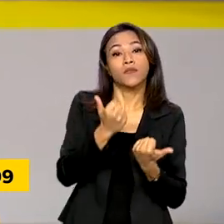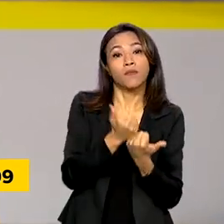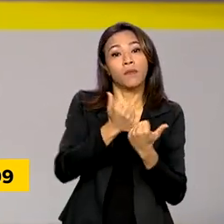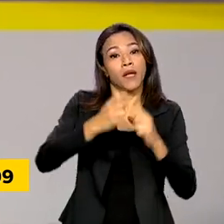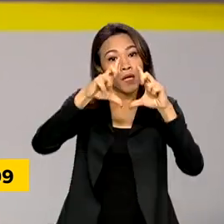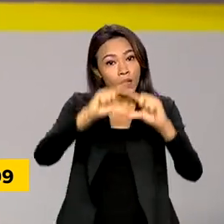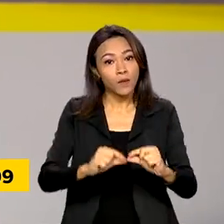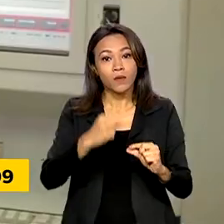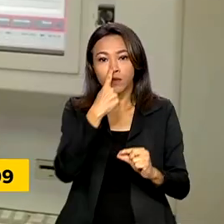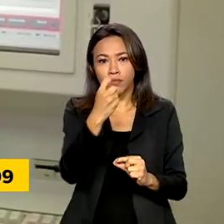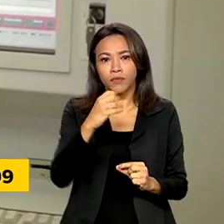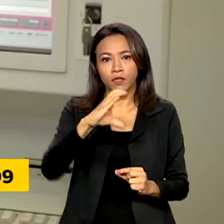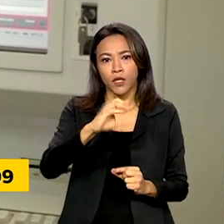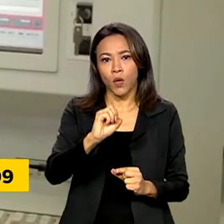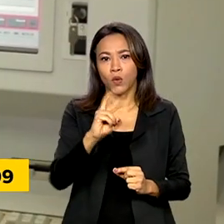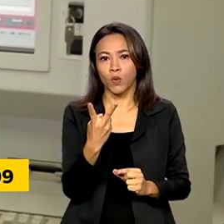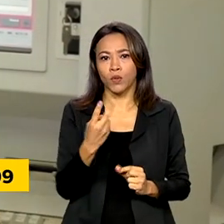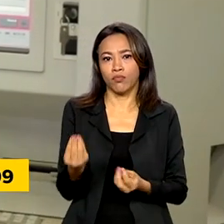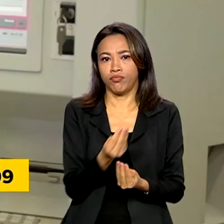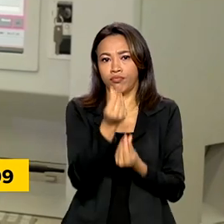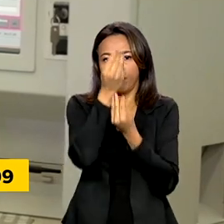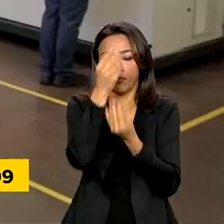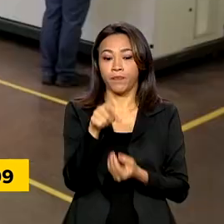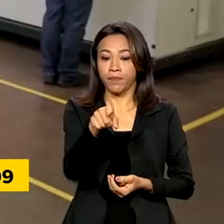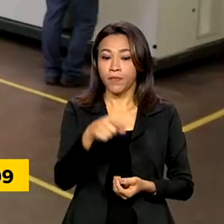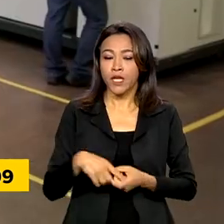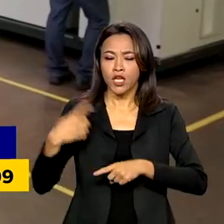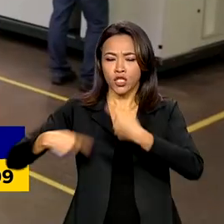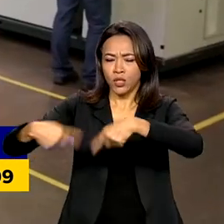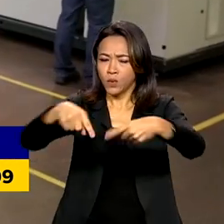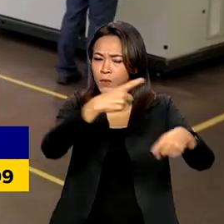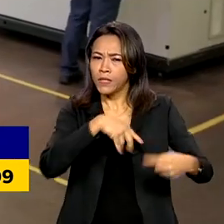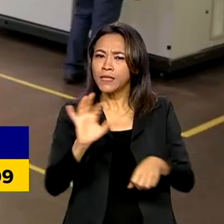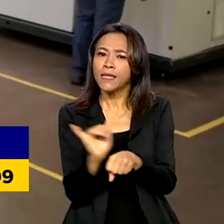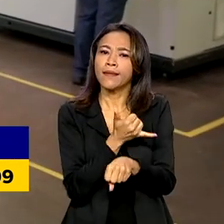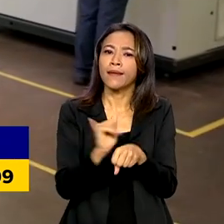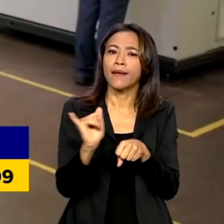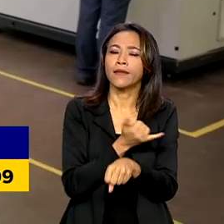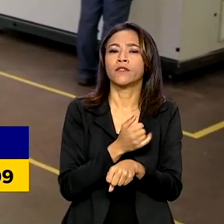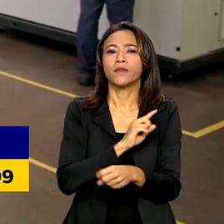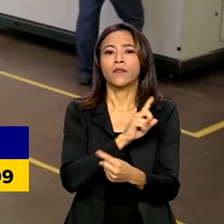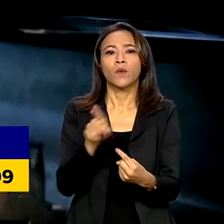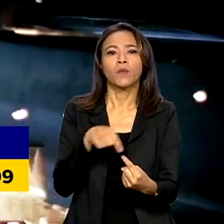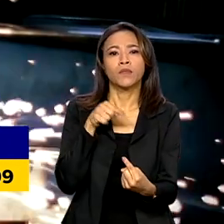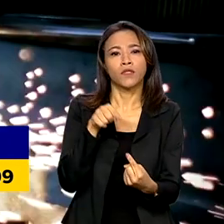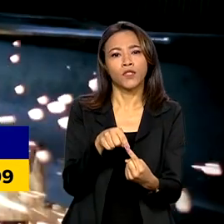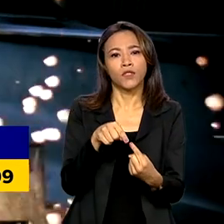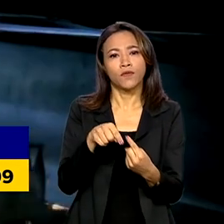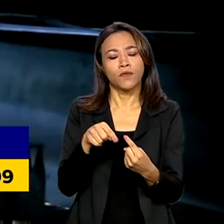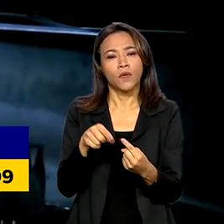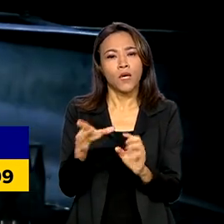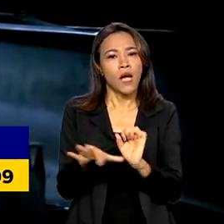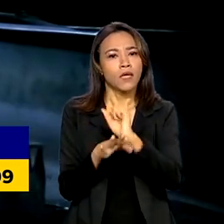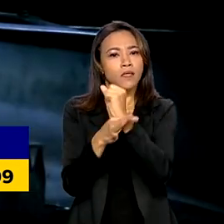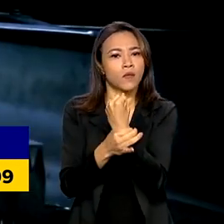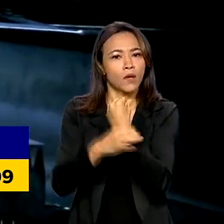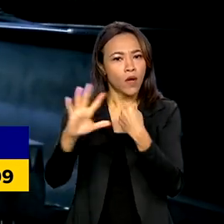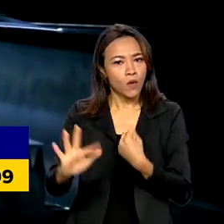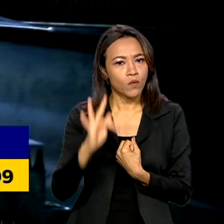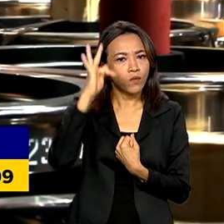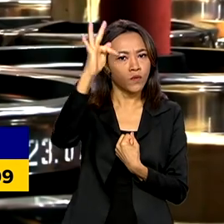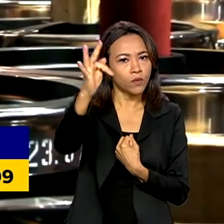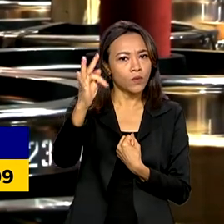carbono. Discutir estratégias de investimentos que permitam impulsionar a construção de um futuro mais produtivo,